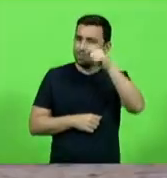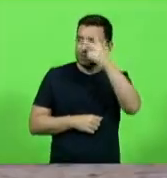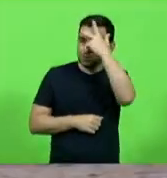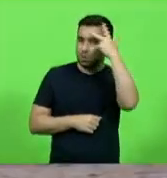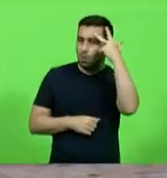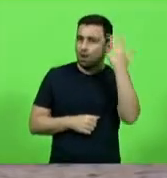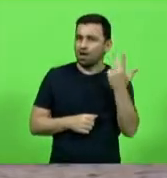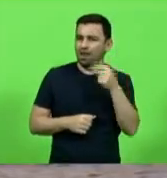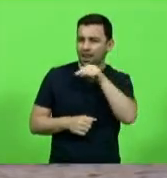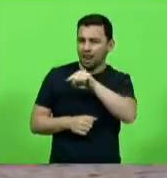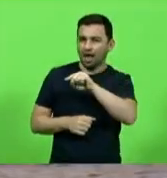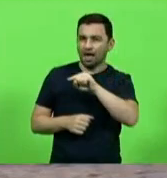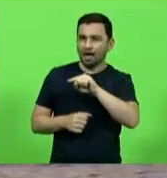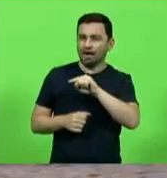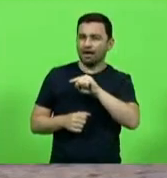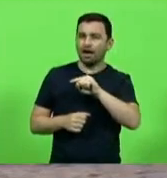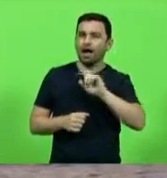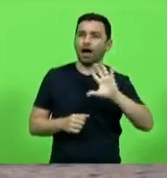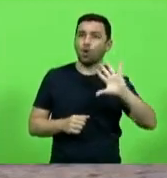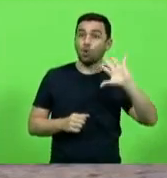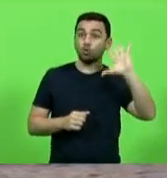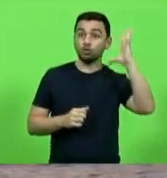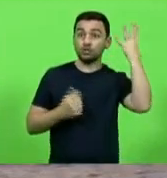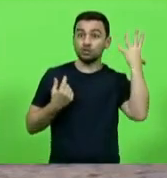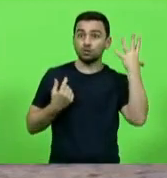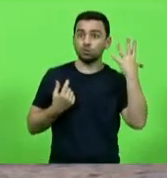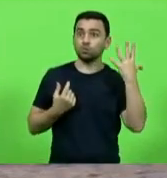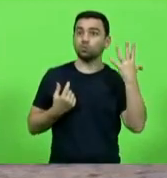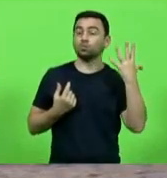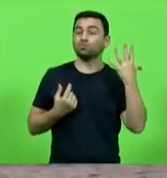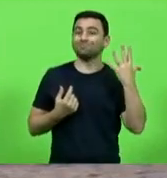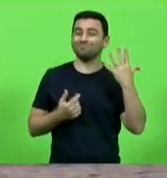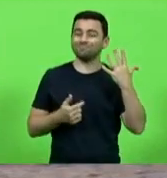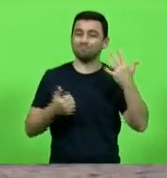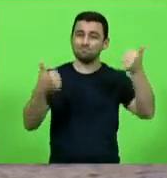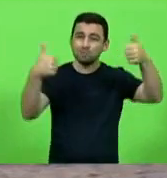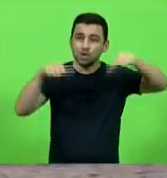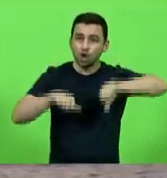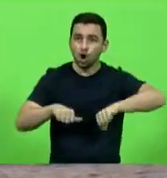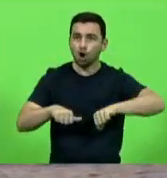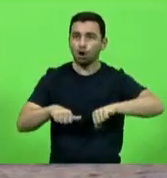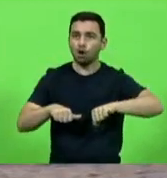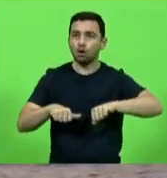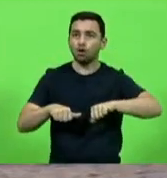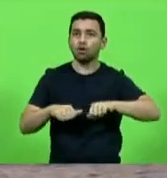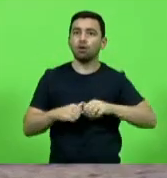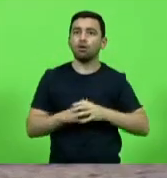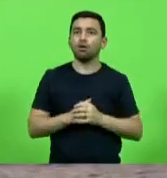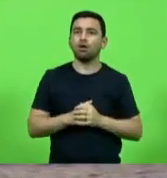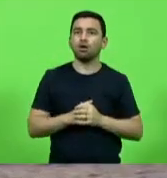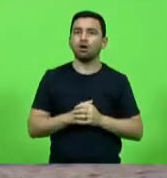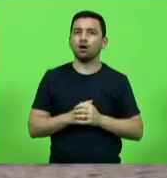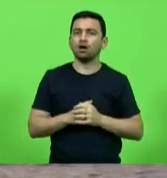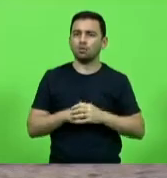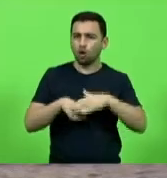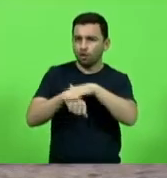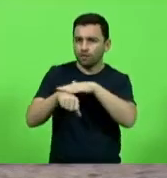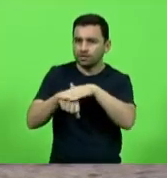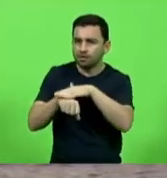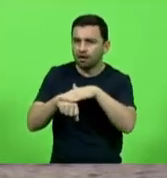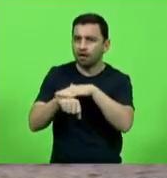das pessoas que estão lá para conversar,